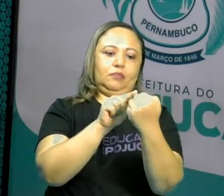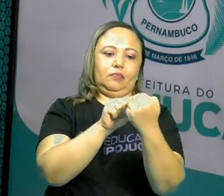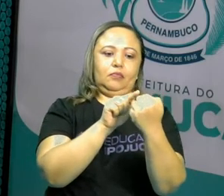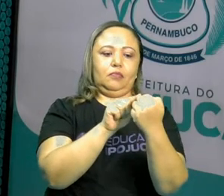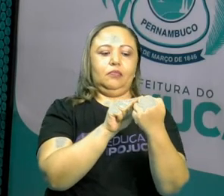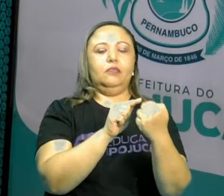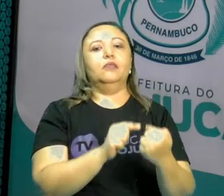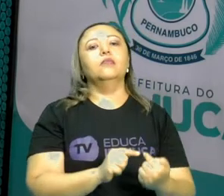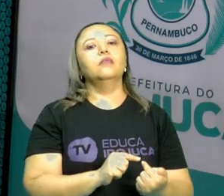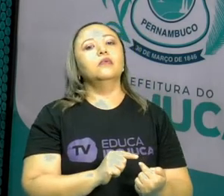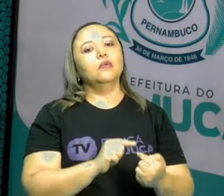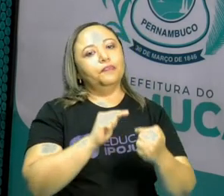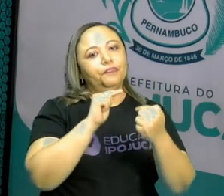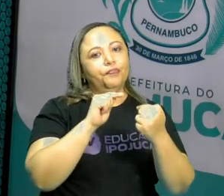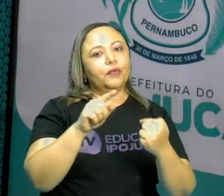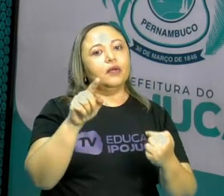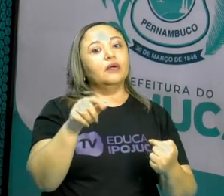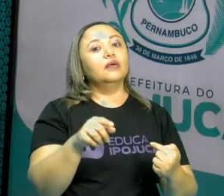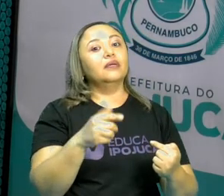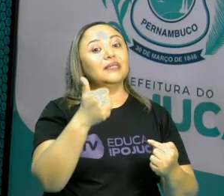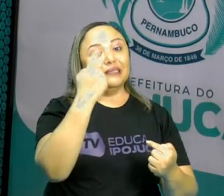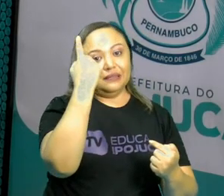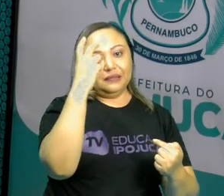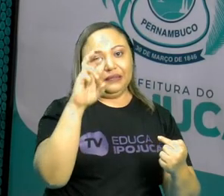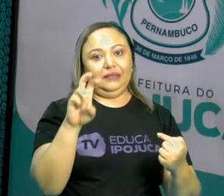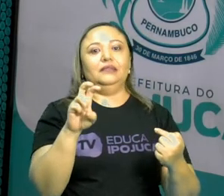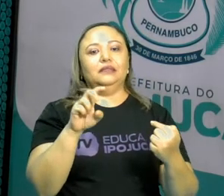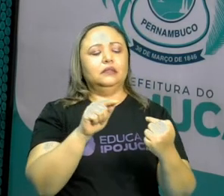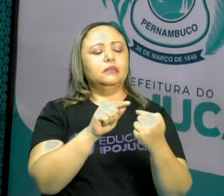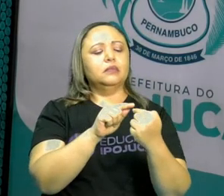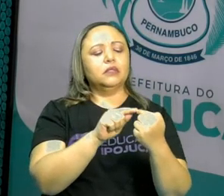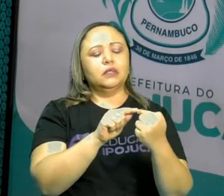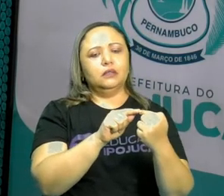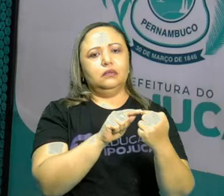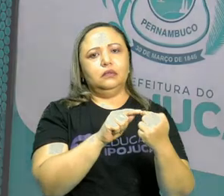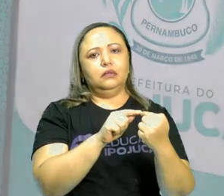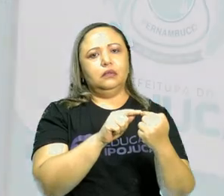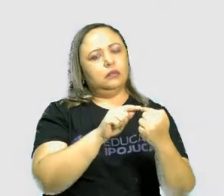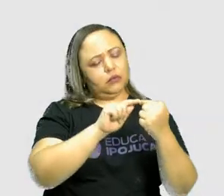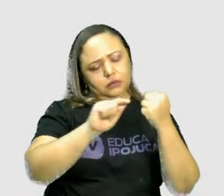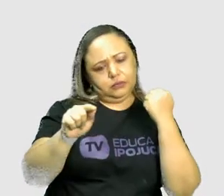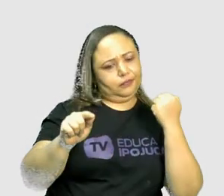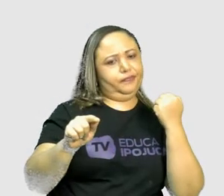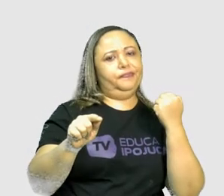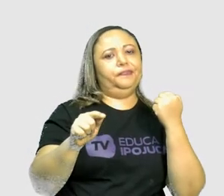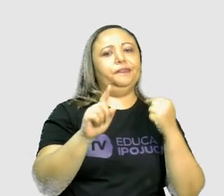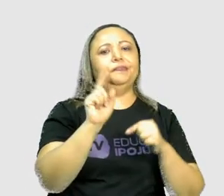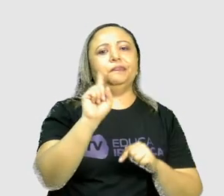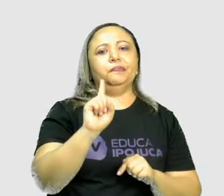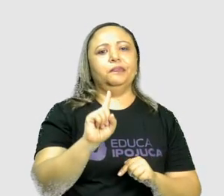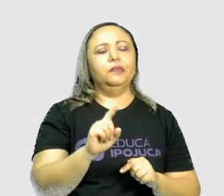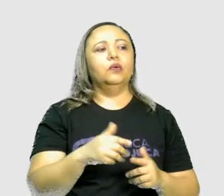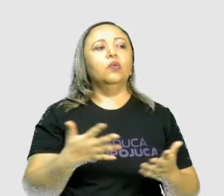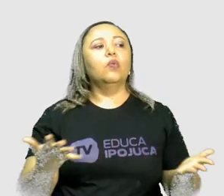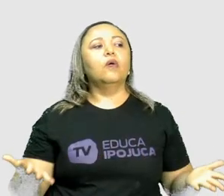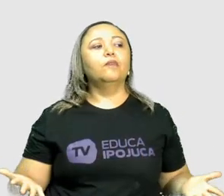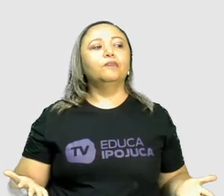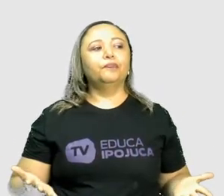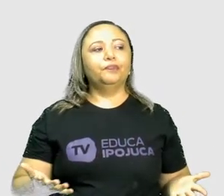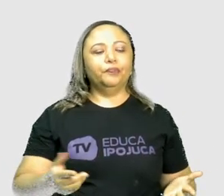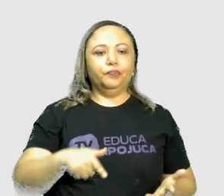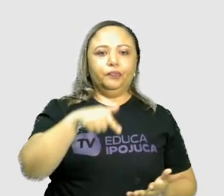não são múltiplos de 15. Você consegue acertar? Primeiro,